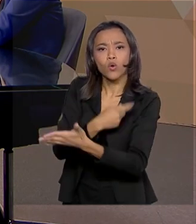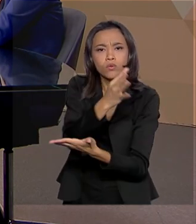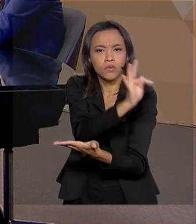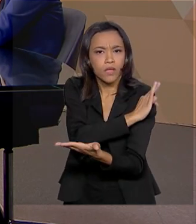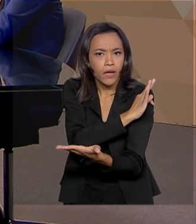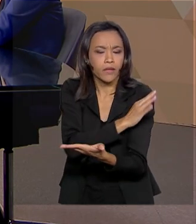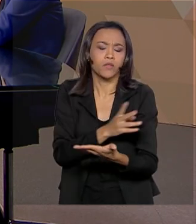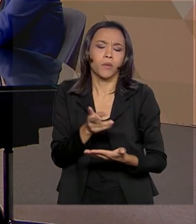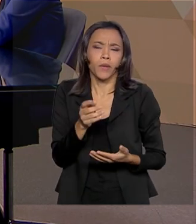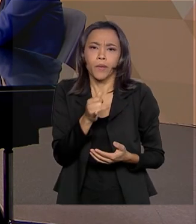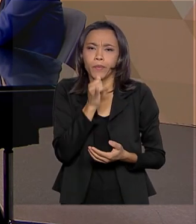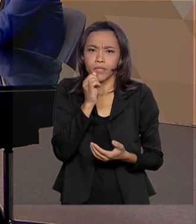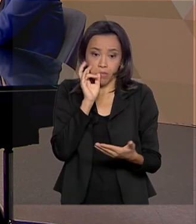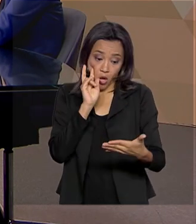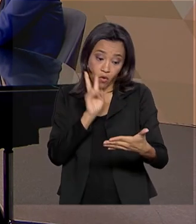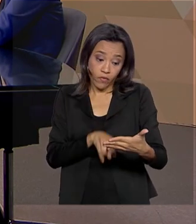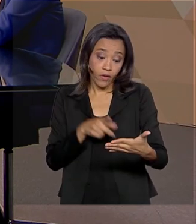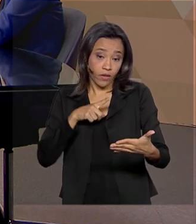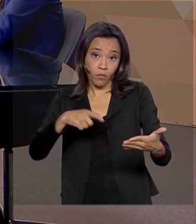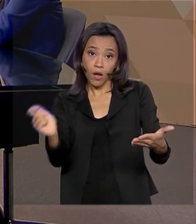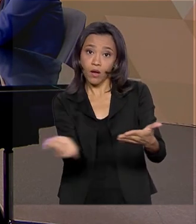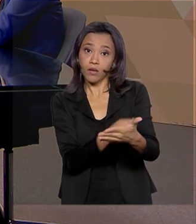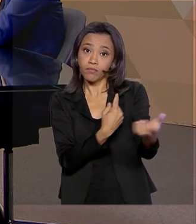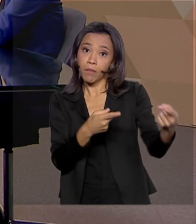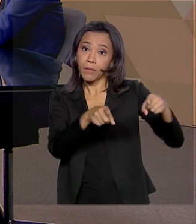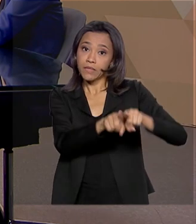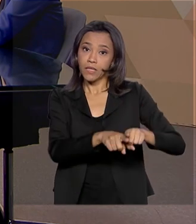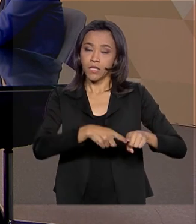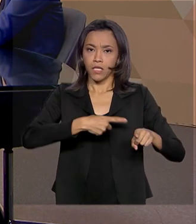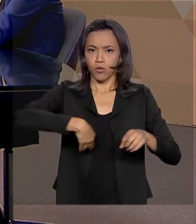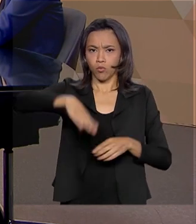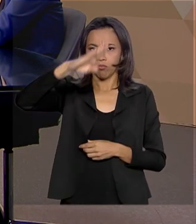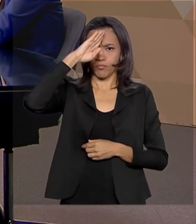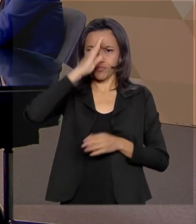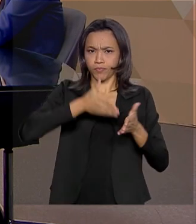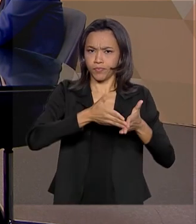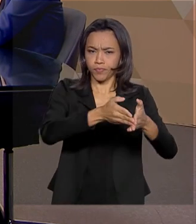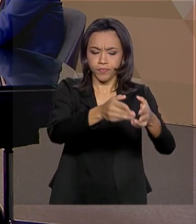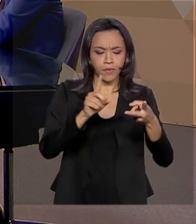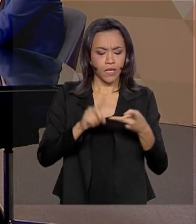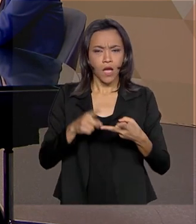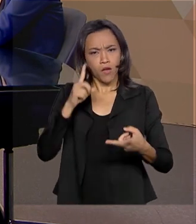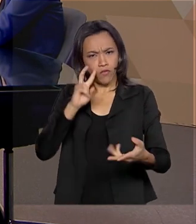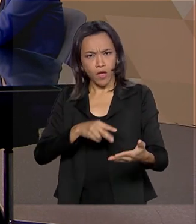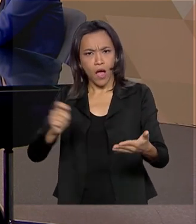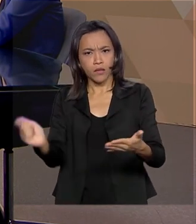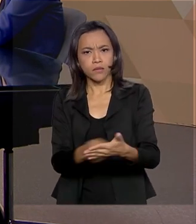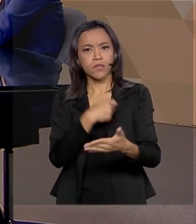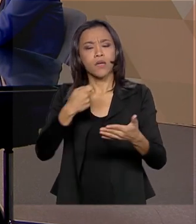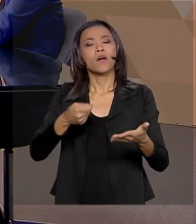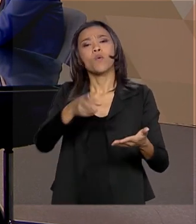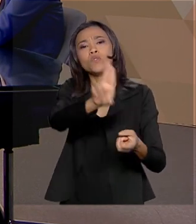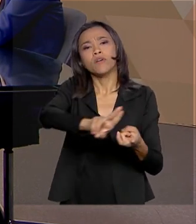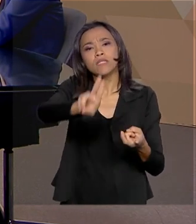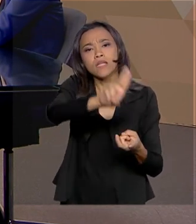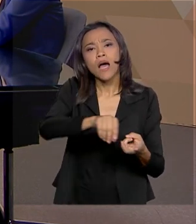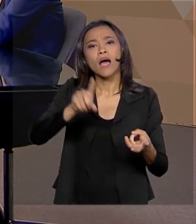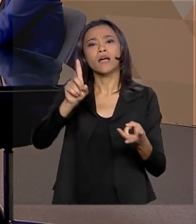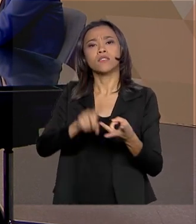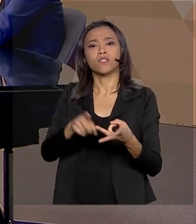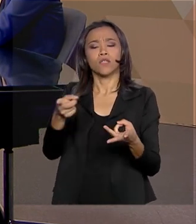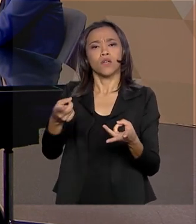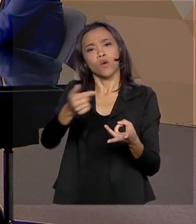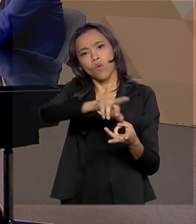exemplo, eu vi que tem um acordo com Marinha, com a Universidade Federal de Lavras, o Ministério da Agricultura, Pecuária e Abastecimento. Como são os